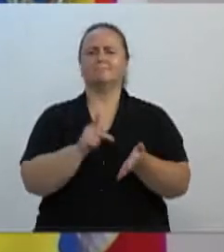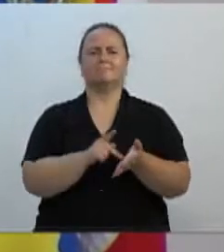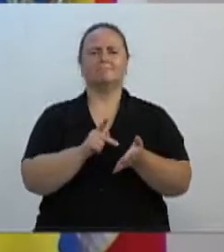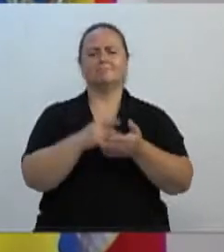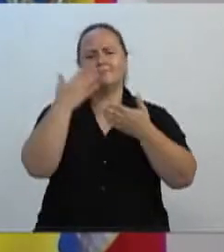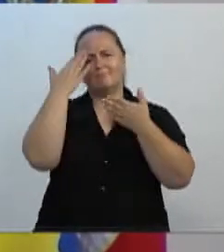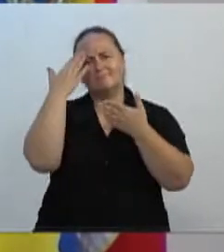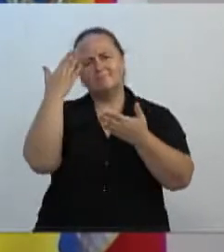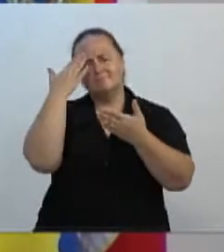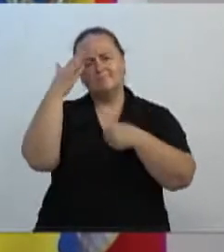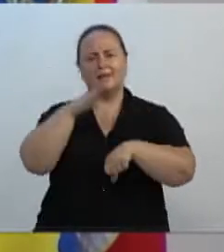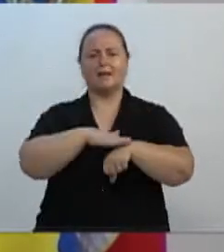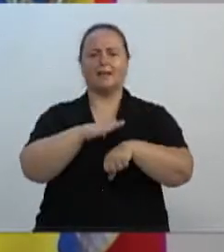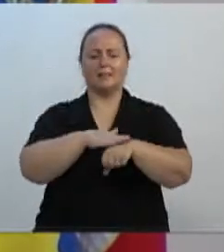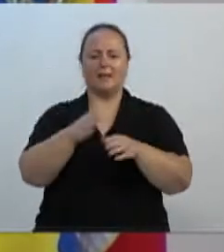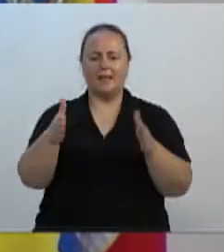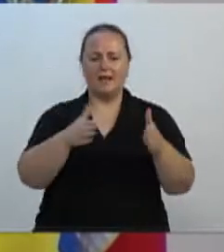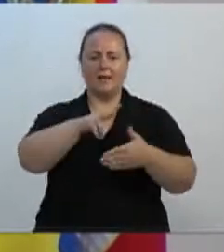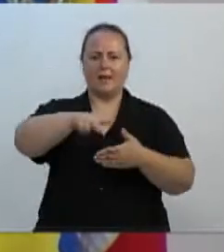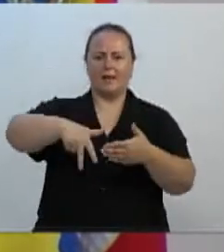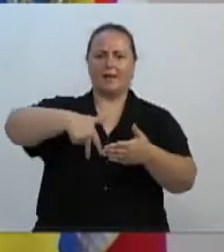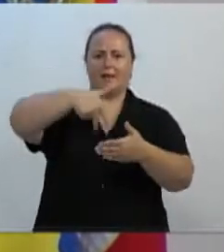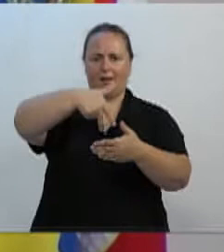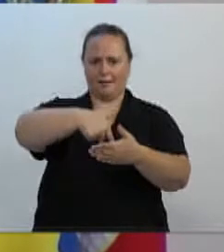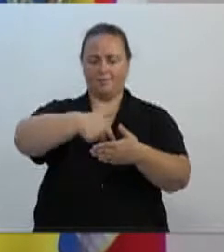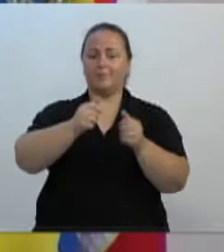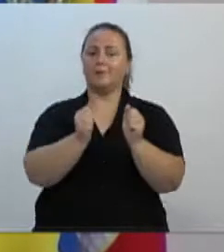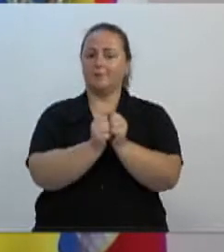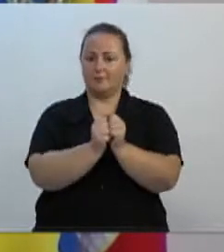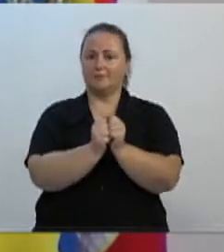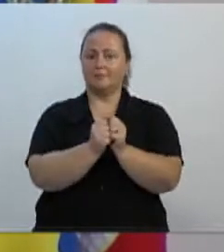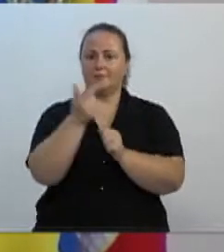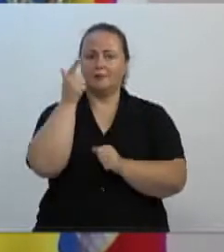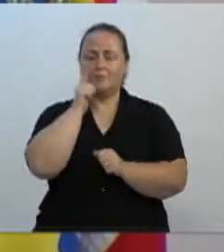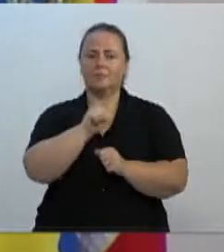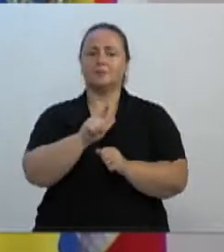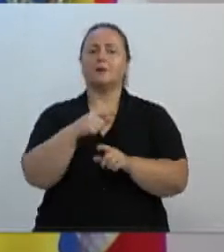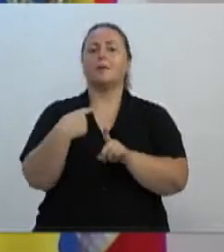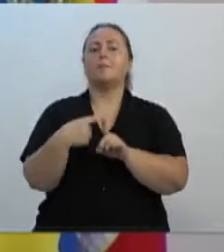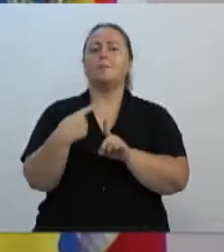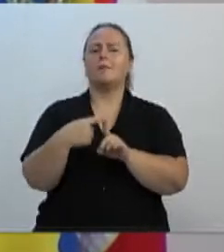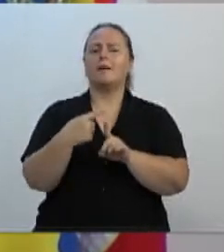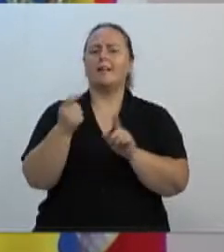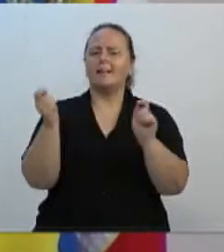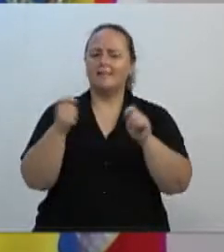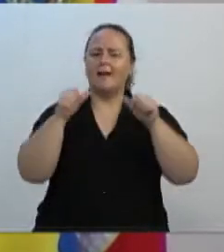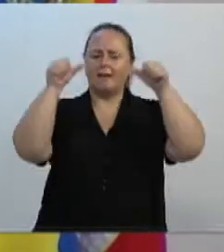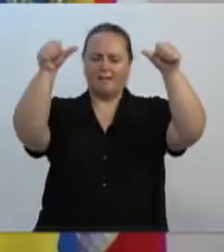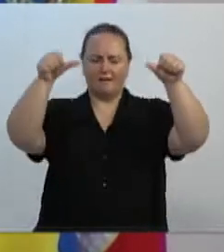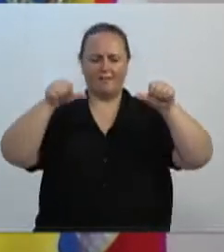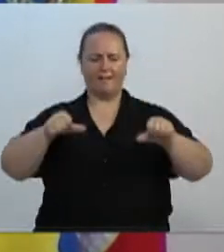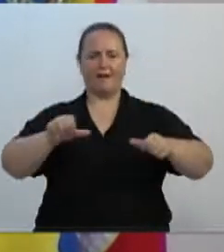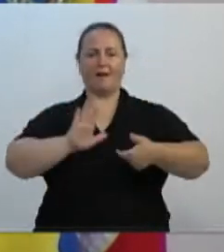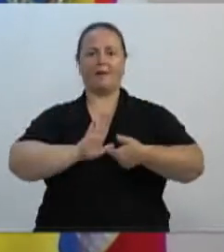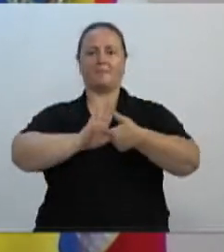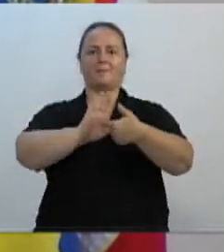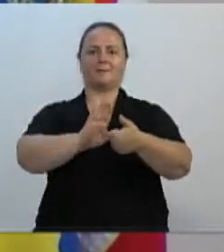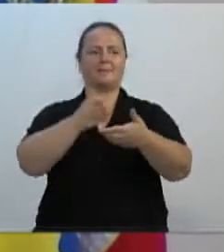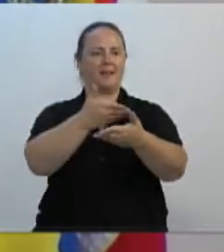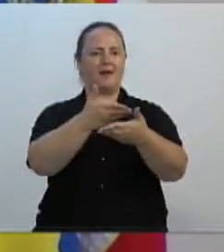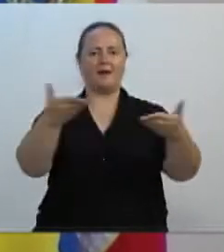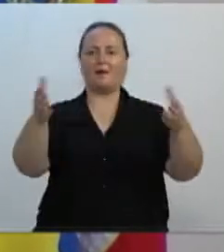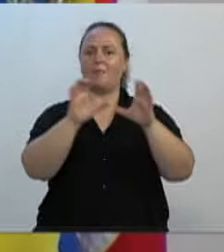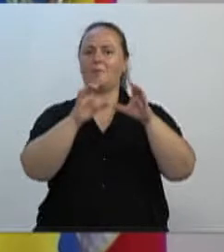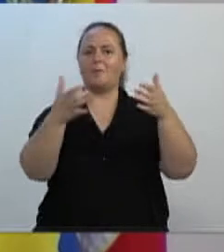um espaço junto ao edifício aqui da Câmara para uma exposição onde conseguimos apresentar à comunidade